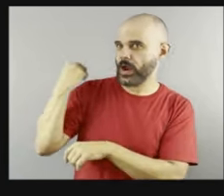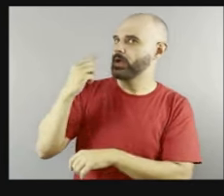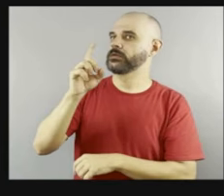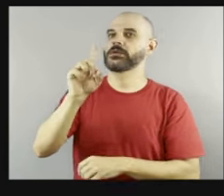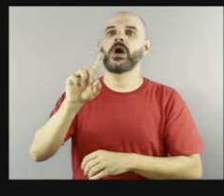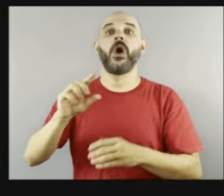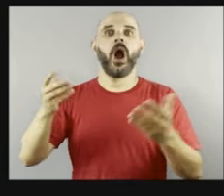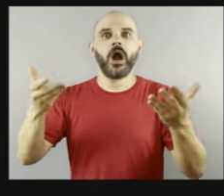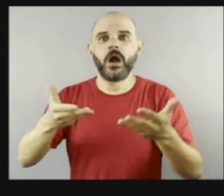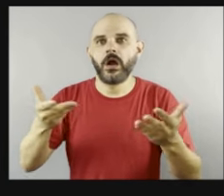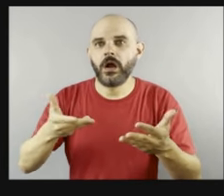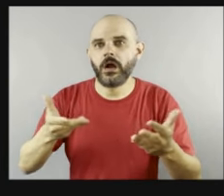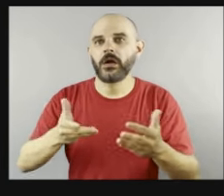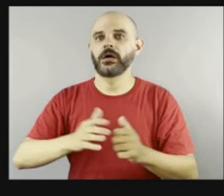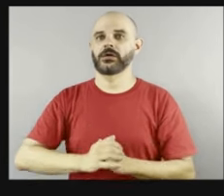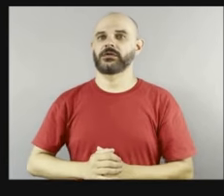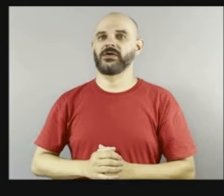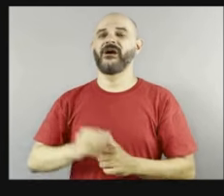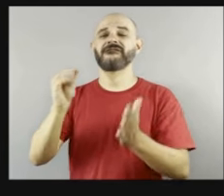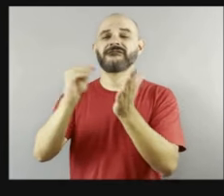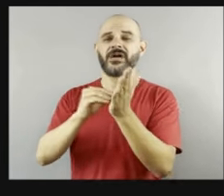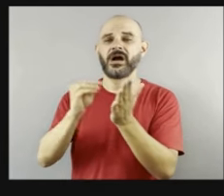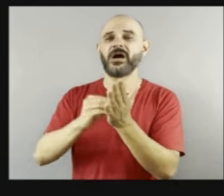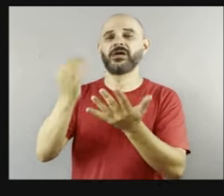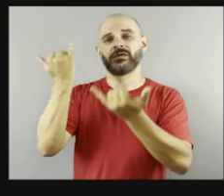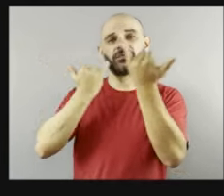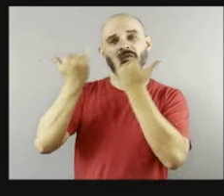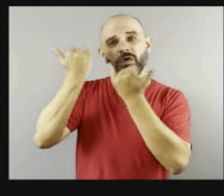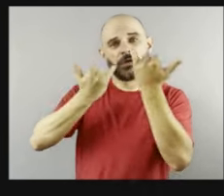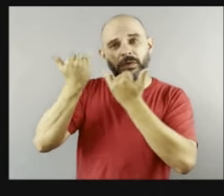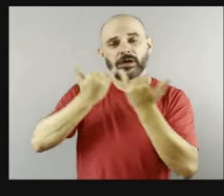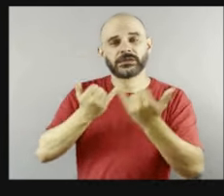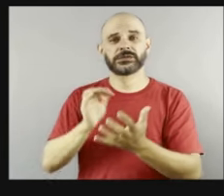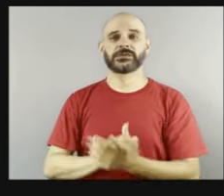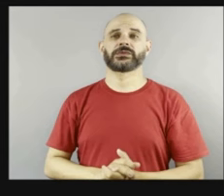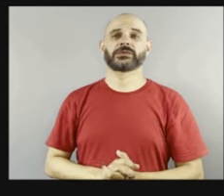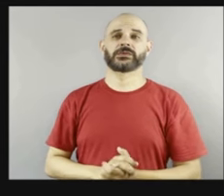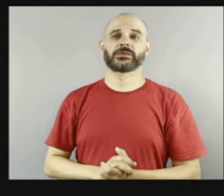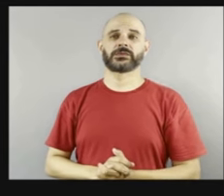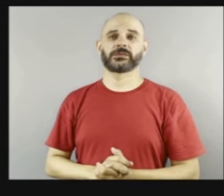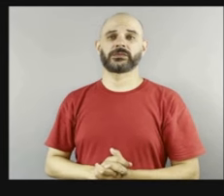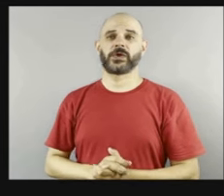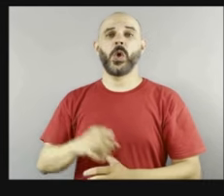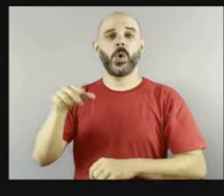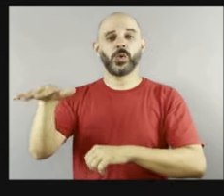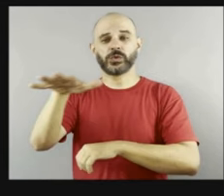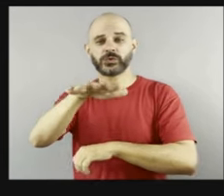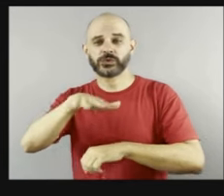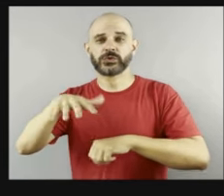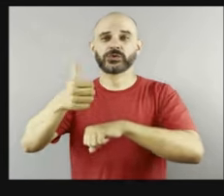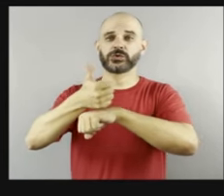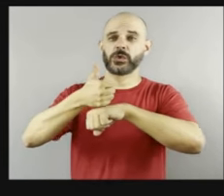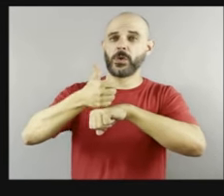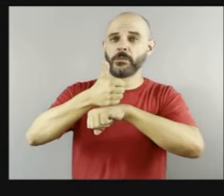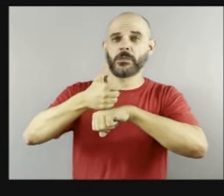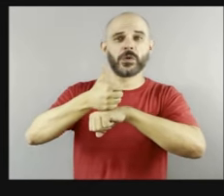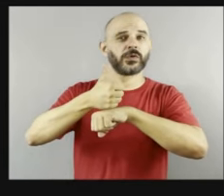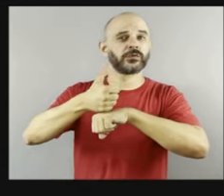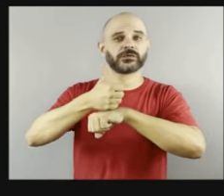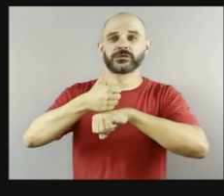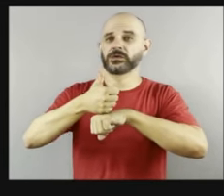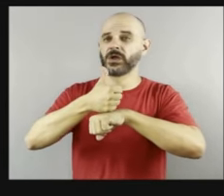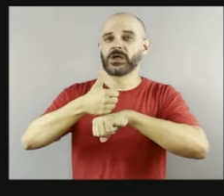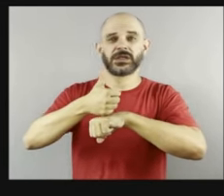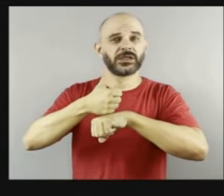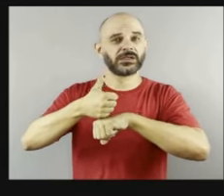de informação faz com que esses profissionais estejam muito despreparados. e